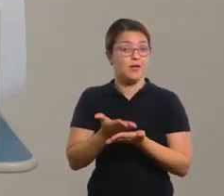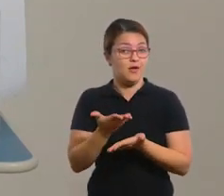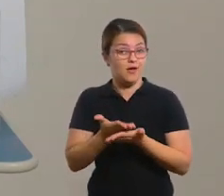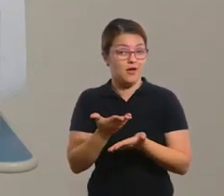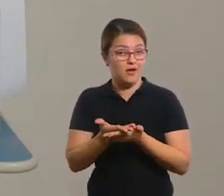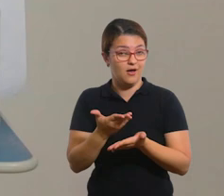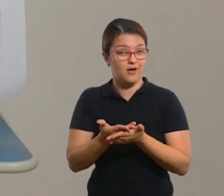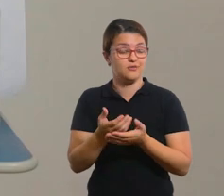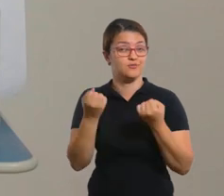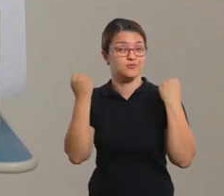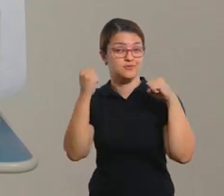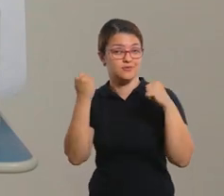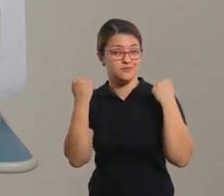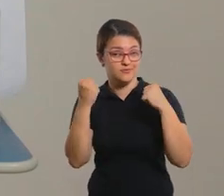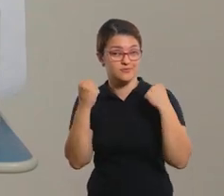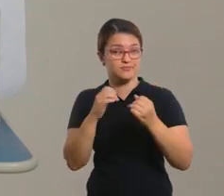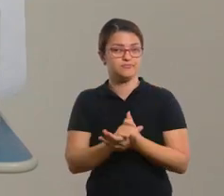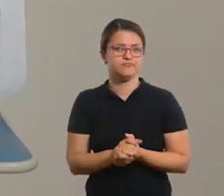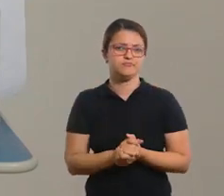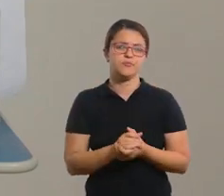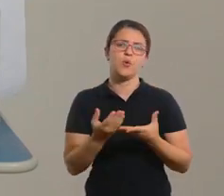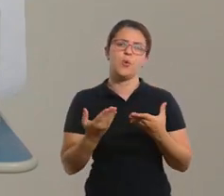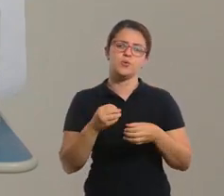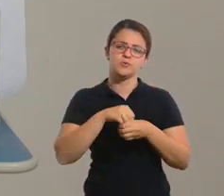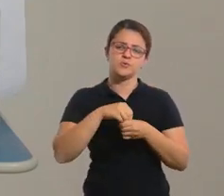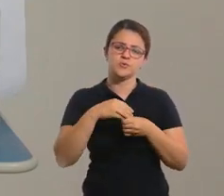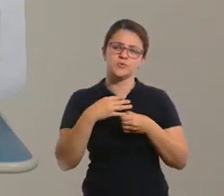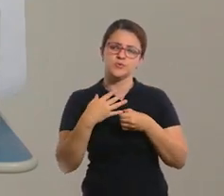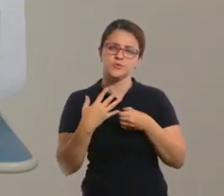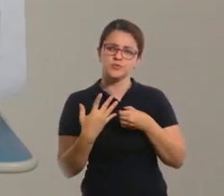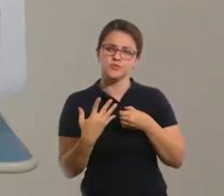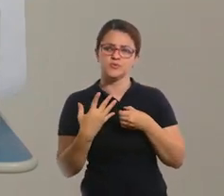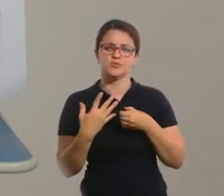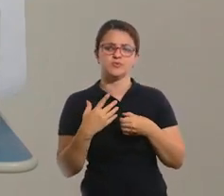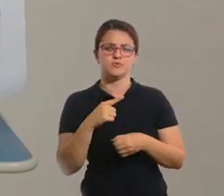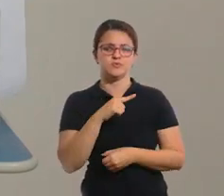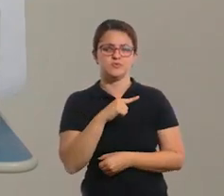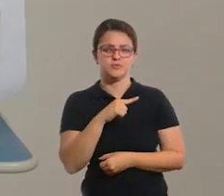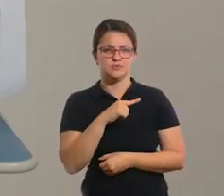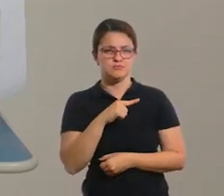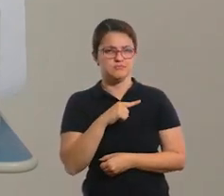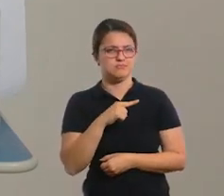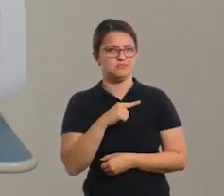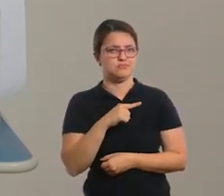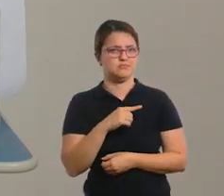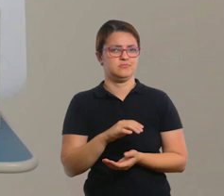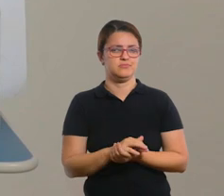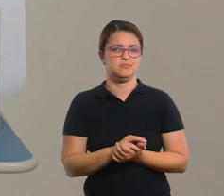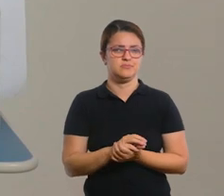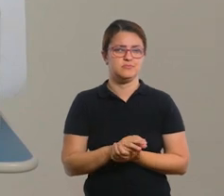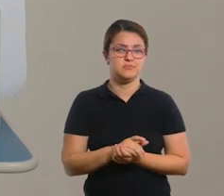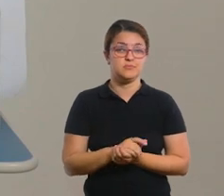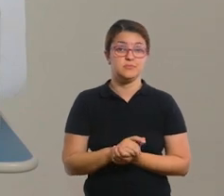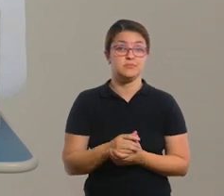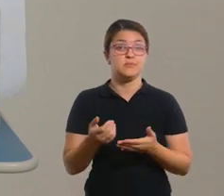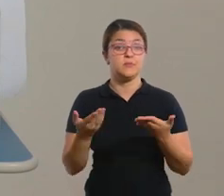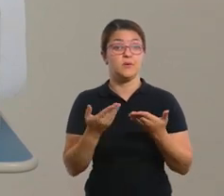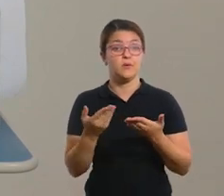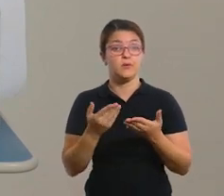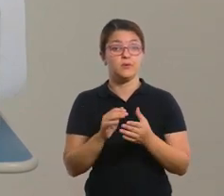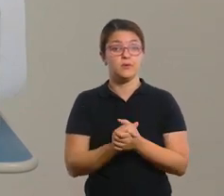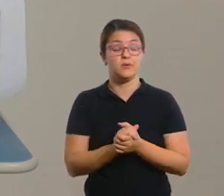aula de Educação Física, tá? Hoje nós vamos ver algum conteúdo de luta que está dentro dos blocos de conteúdos desse trimestre, ok?